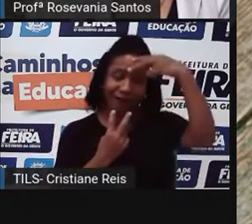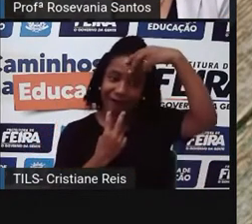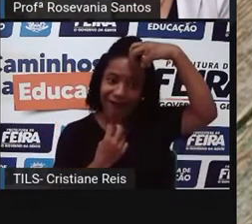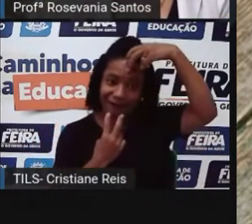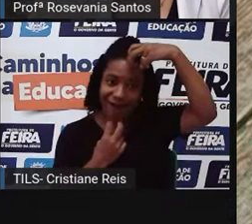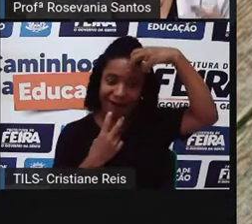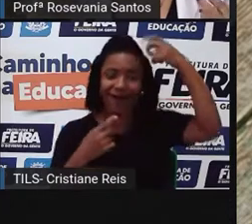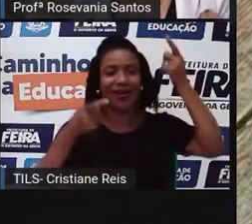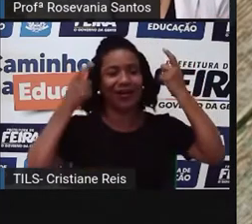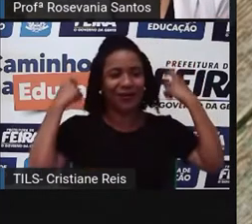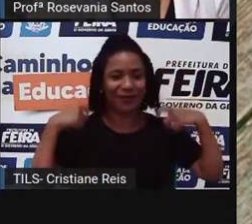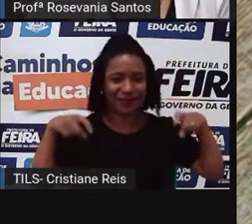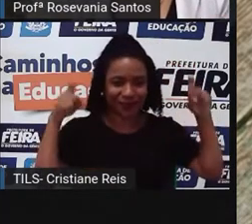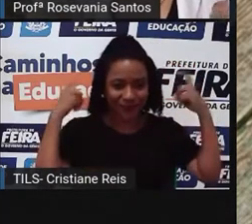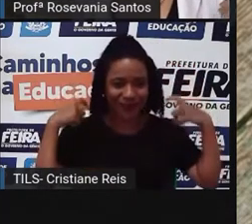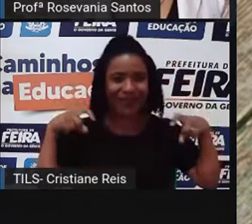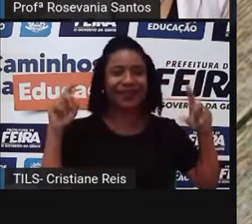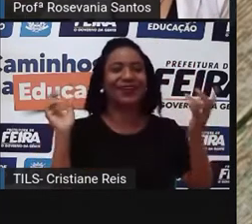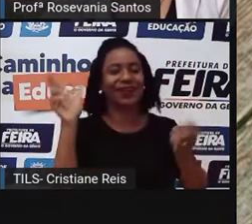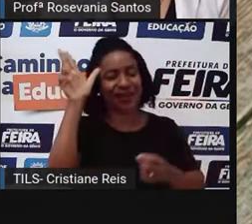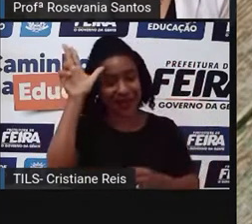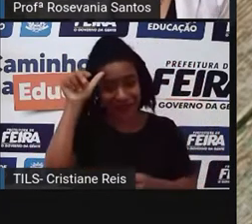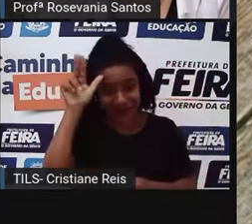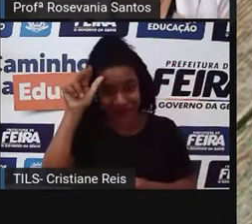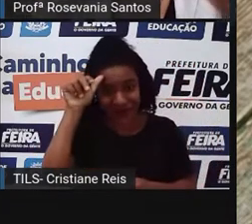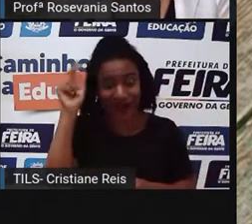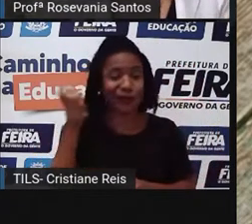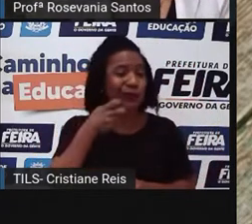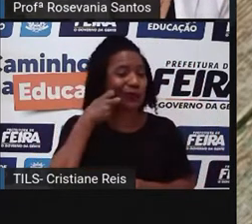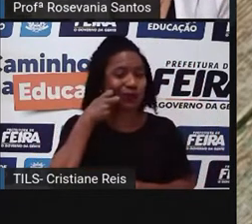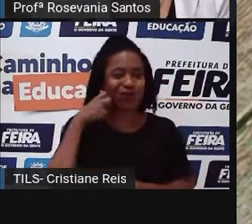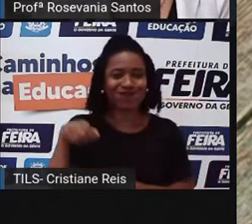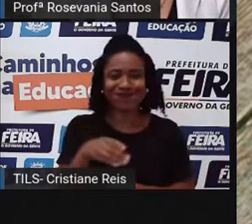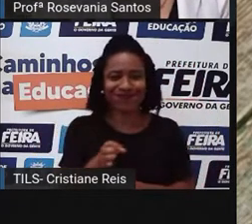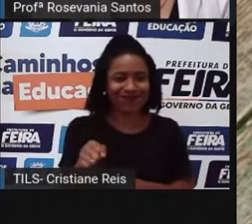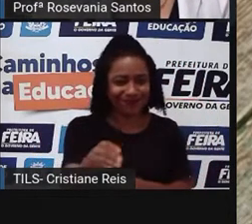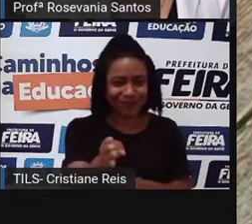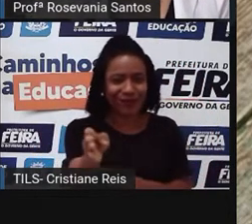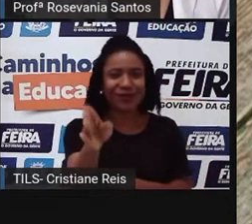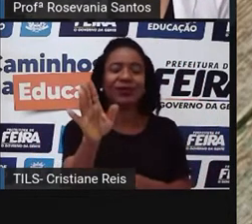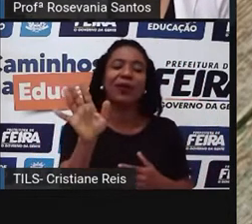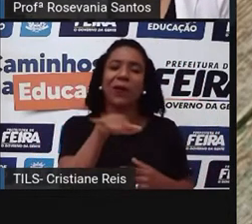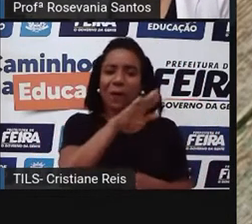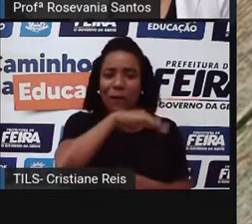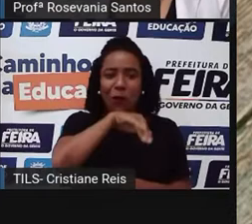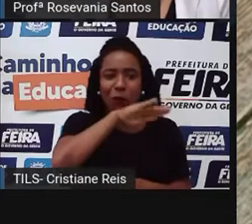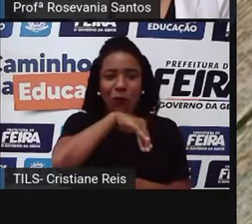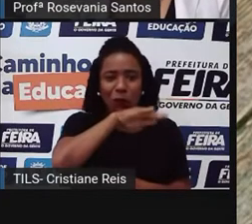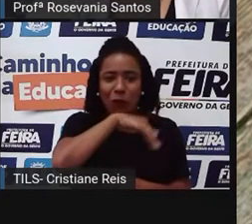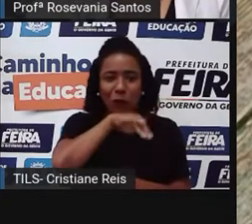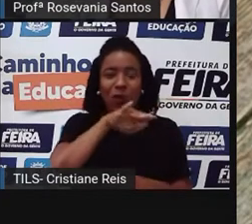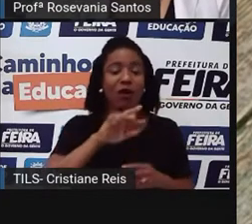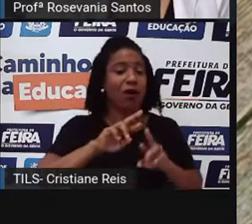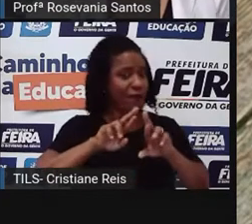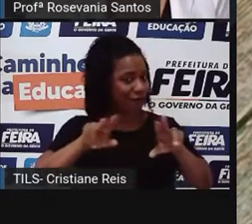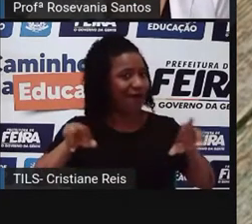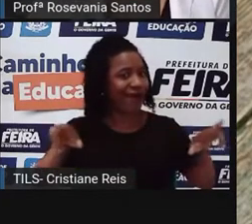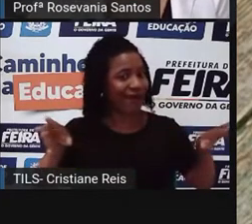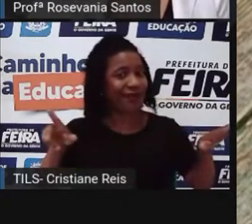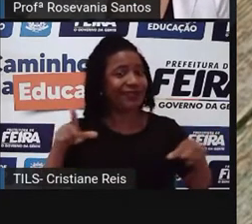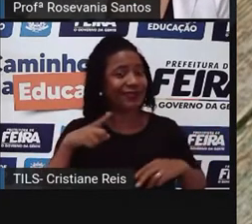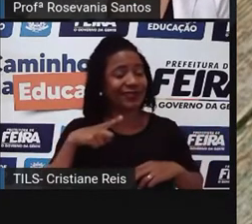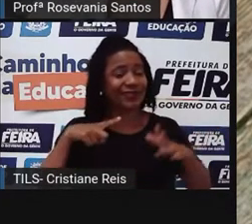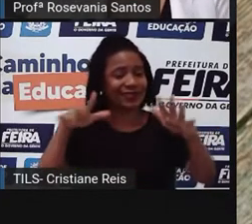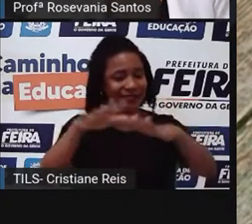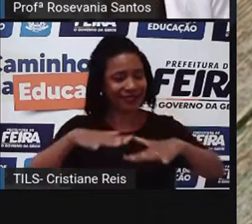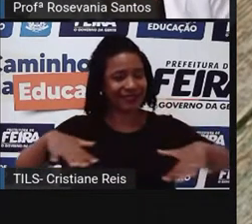questão de cavalos, de peixes. É de todos os animais, né? De porco. Aí que entra aí também nesse espaço, né?